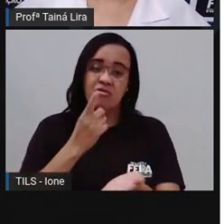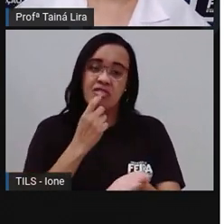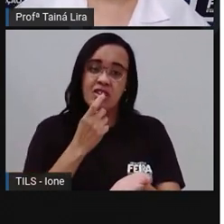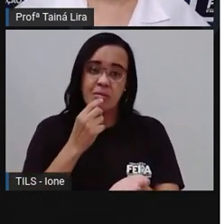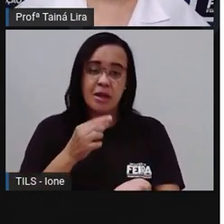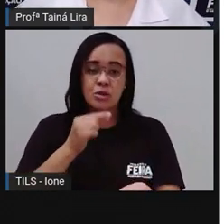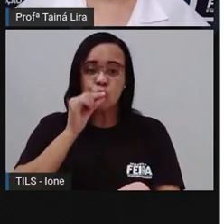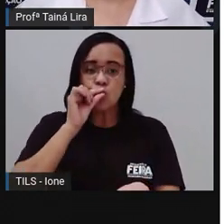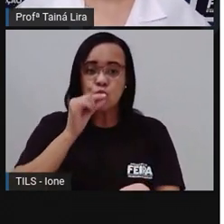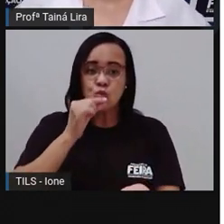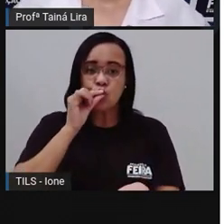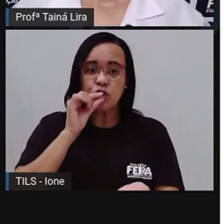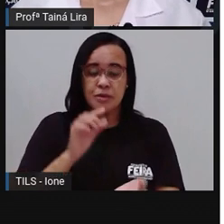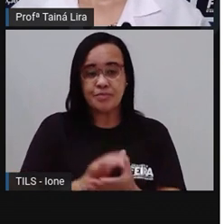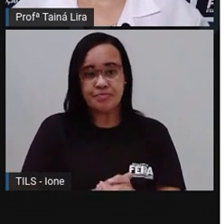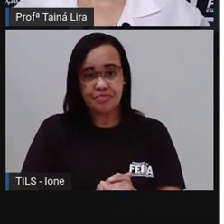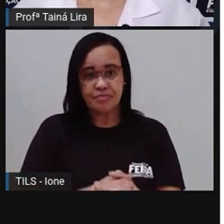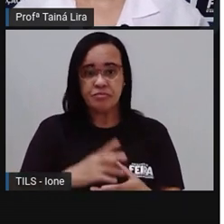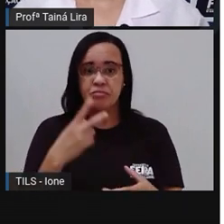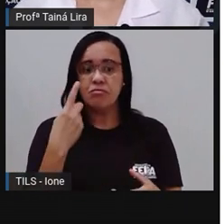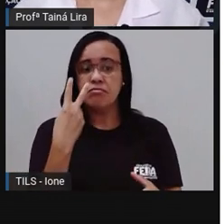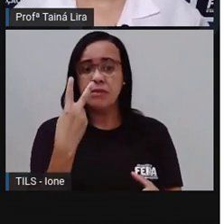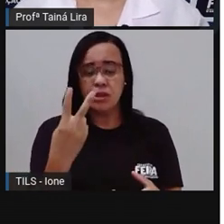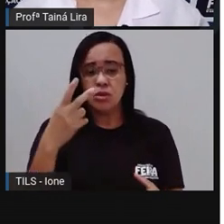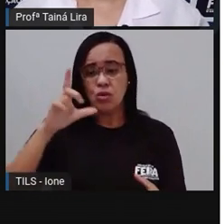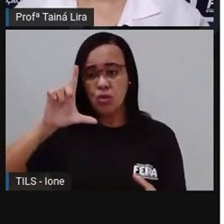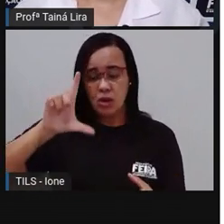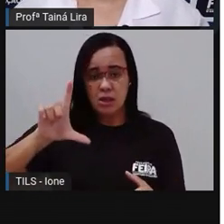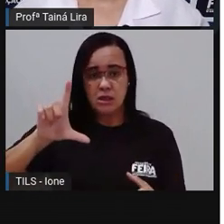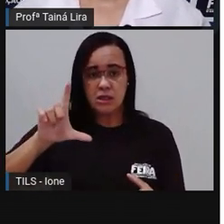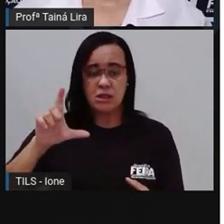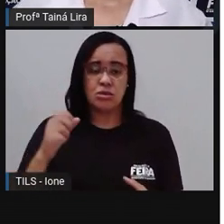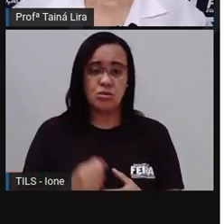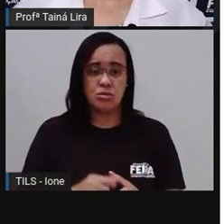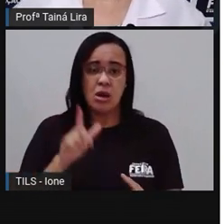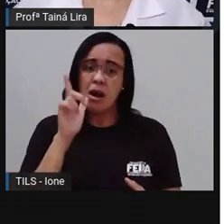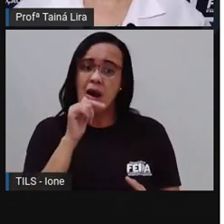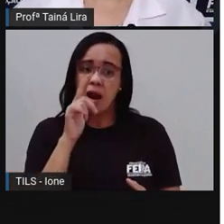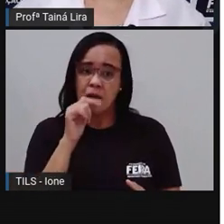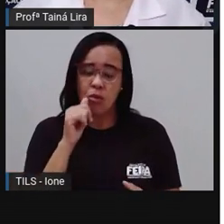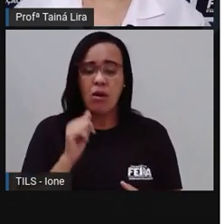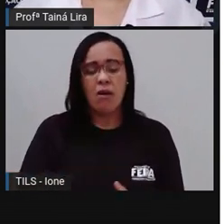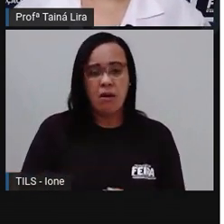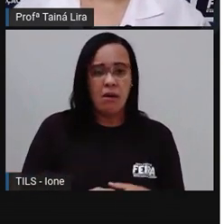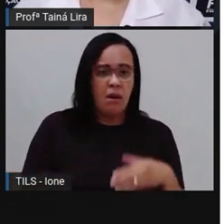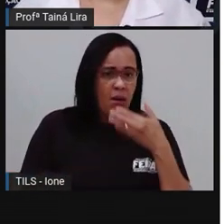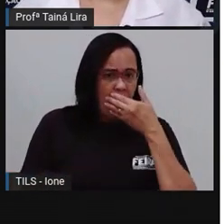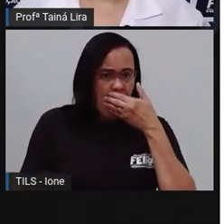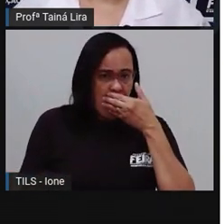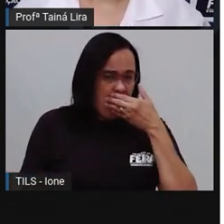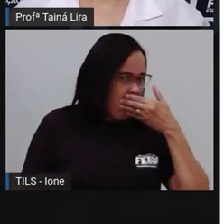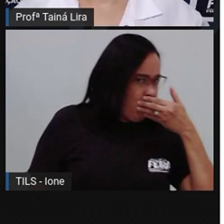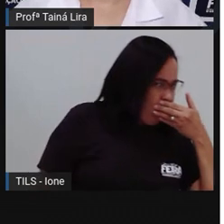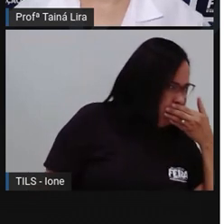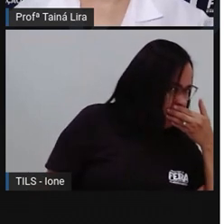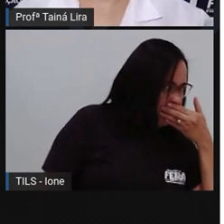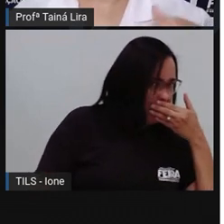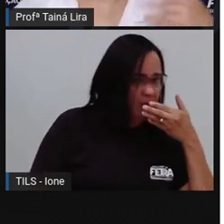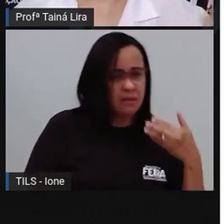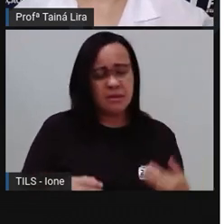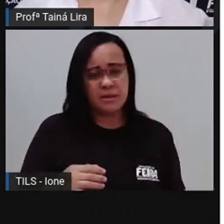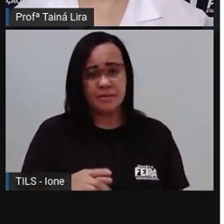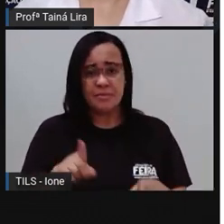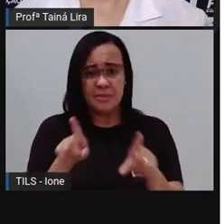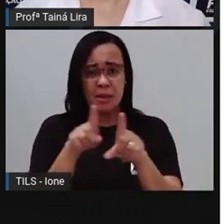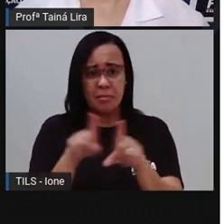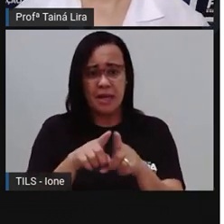dois litros de água, seis colheres de açúcar e gelo à vontade, tá? Quem gosta de